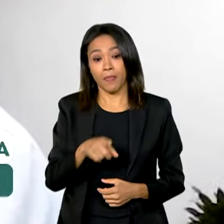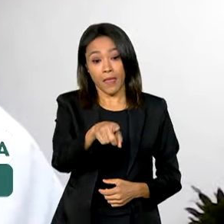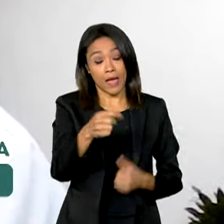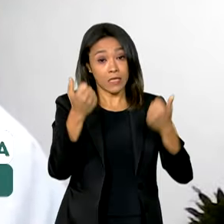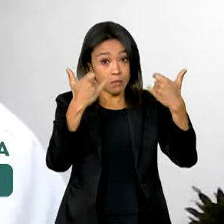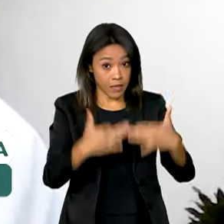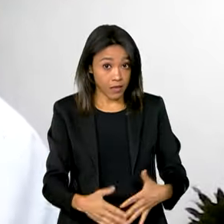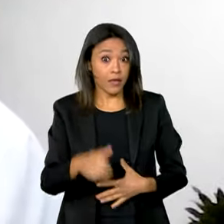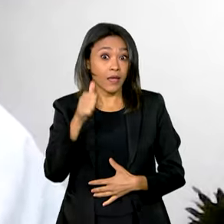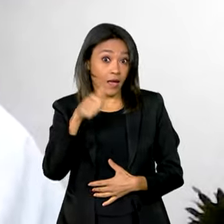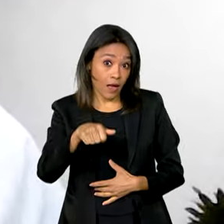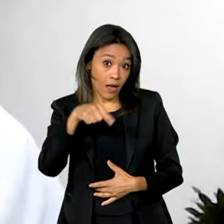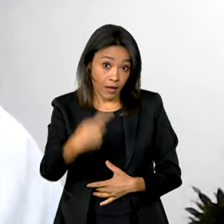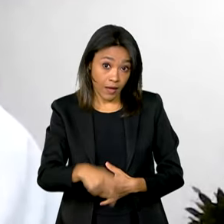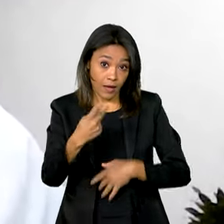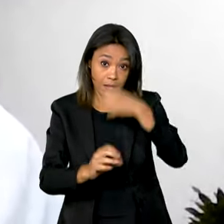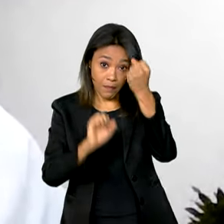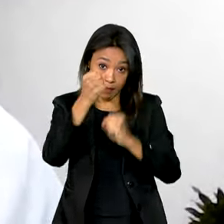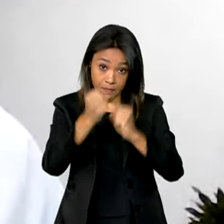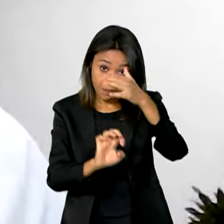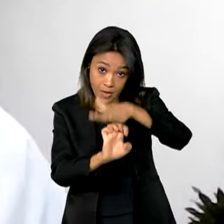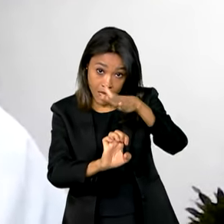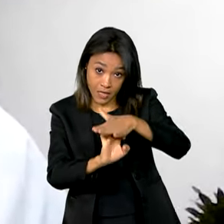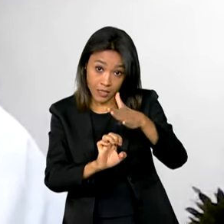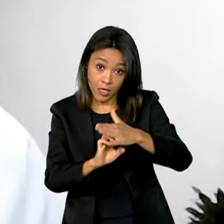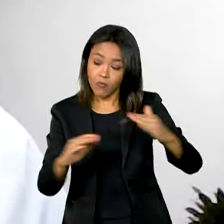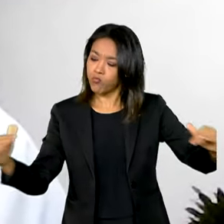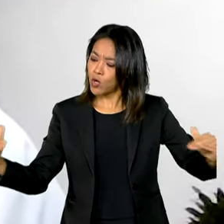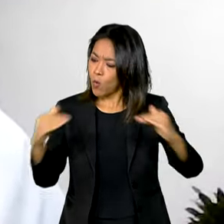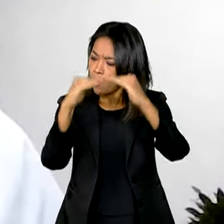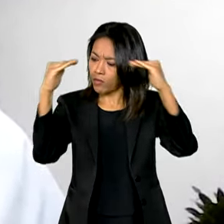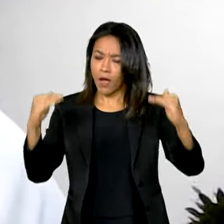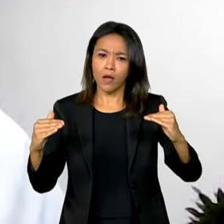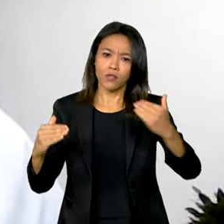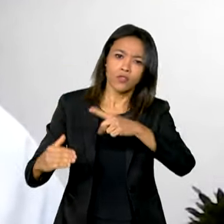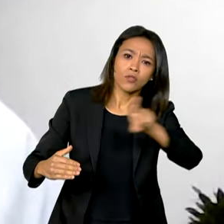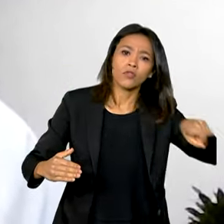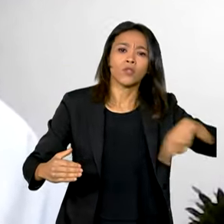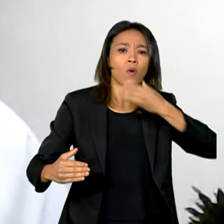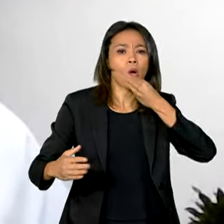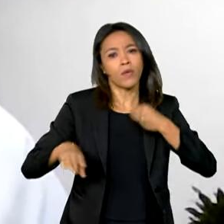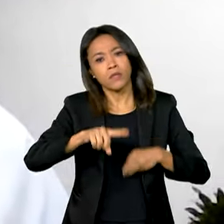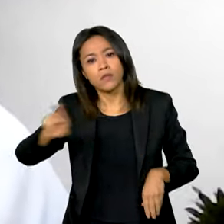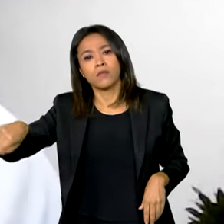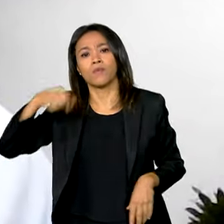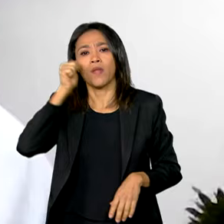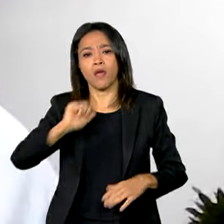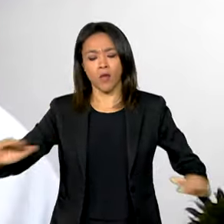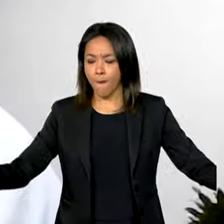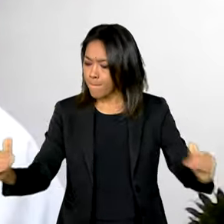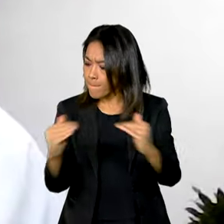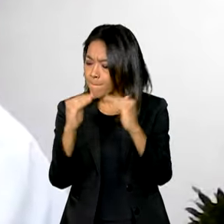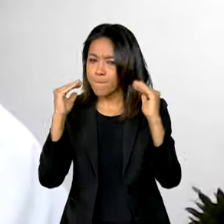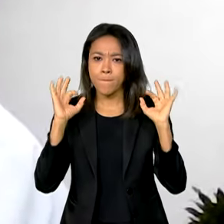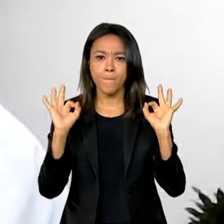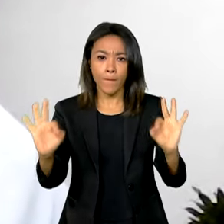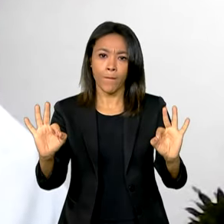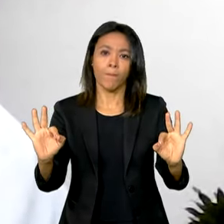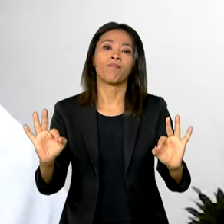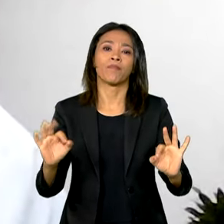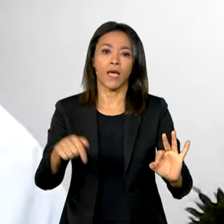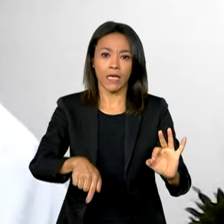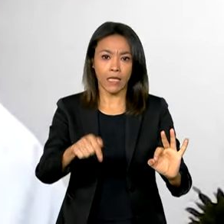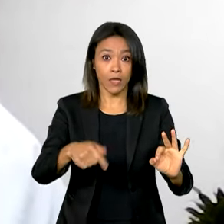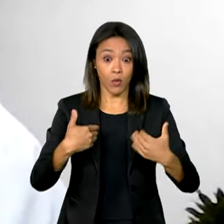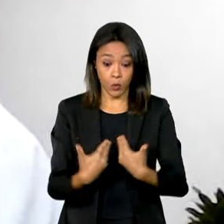pela igualdade, então aqui todos têm oportunidades indiferente do gênero. Então nós, quando a gente abre esse